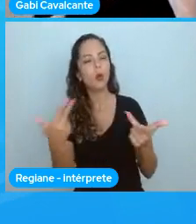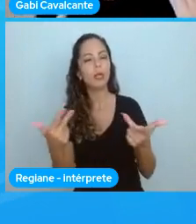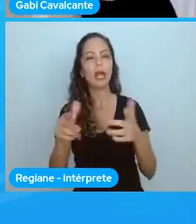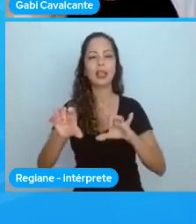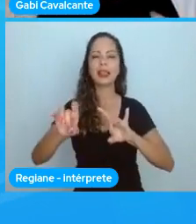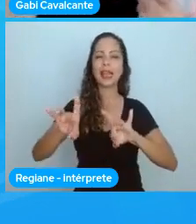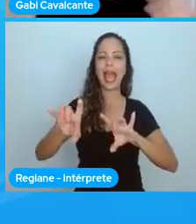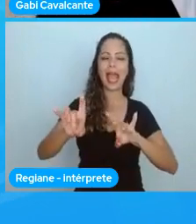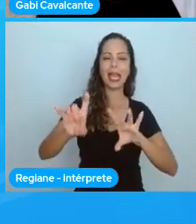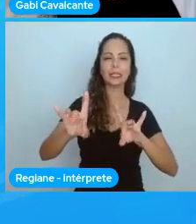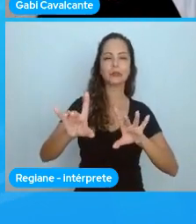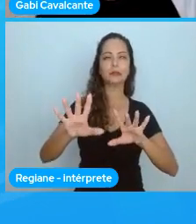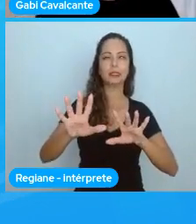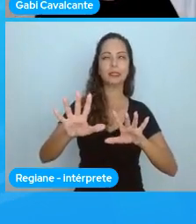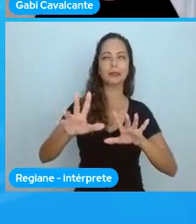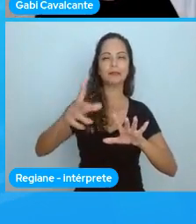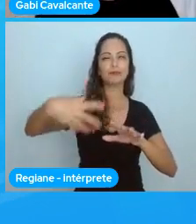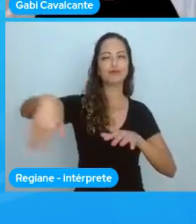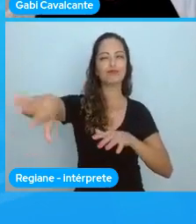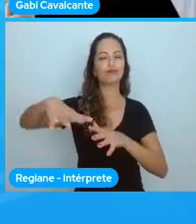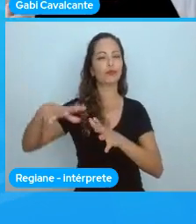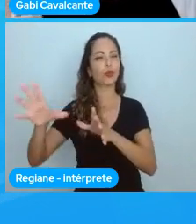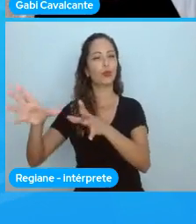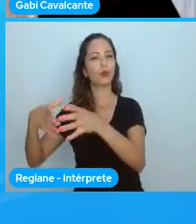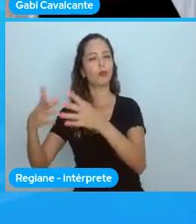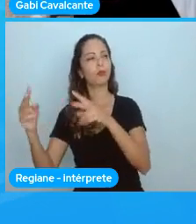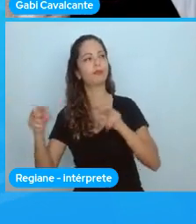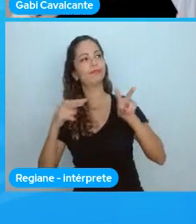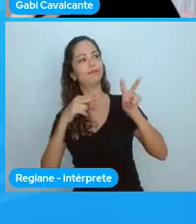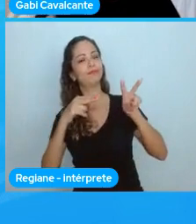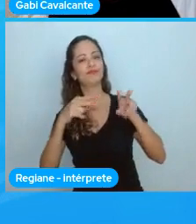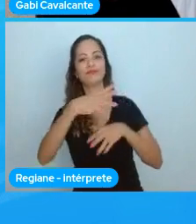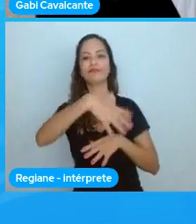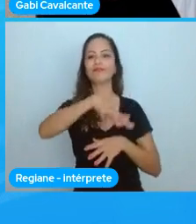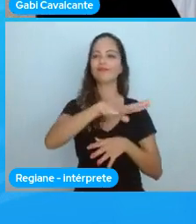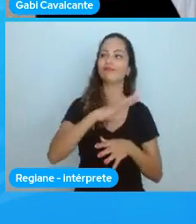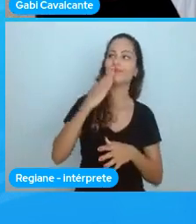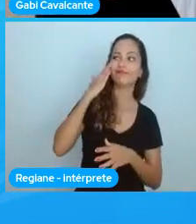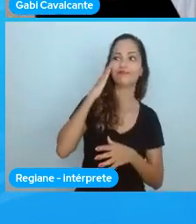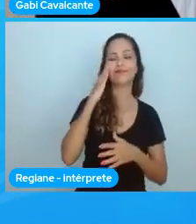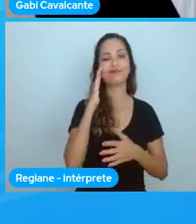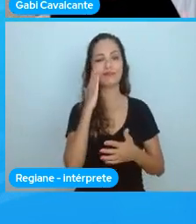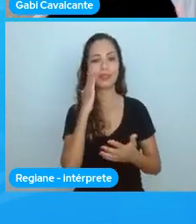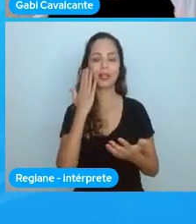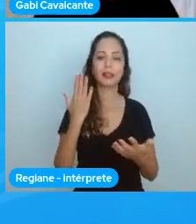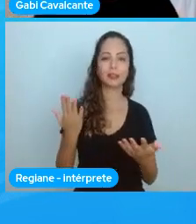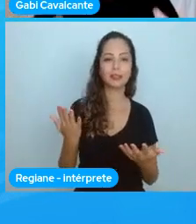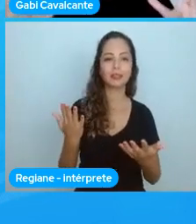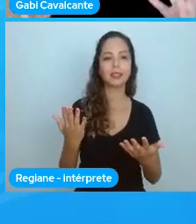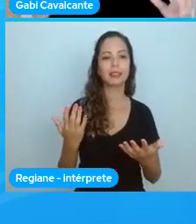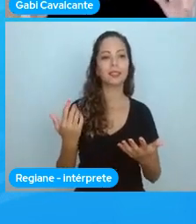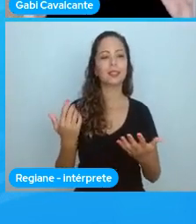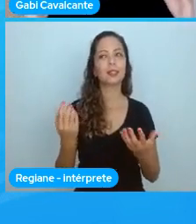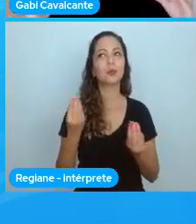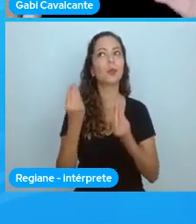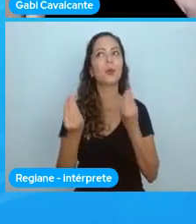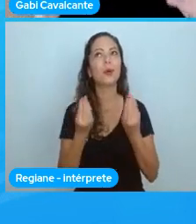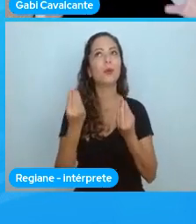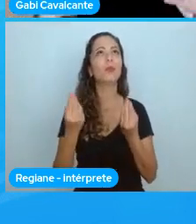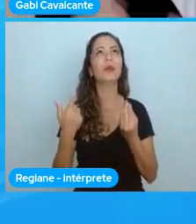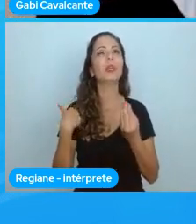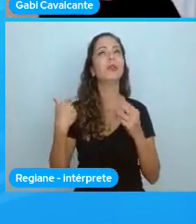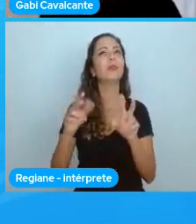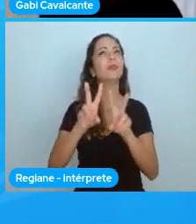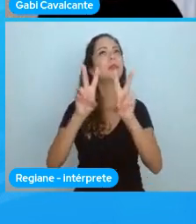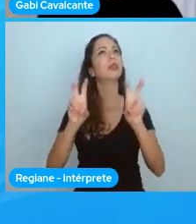Eu fiquei remoendo muito o que eu poderia trazer. E eu pensei em conversar um pouco sobre coisas que, independente se você